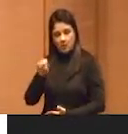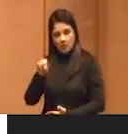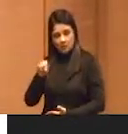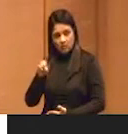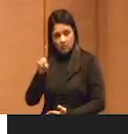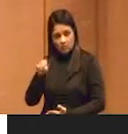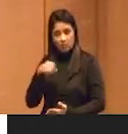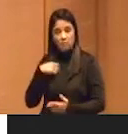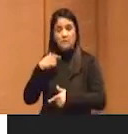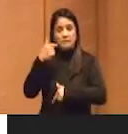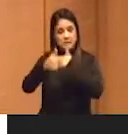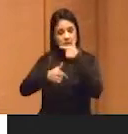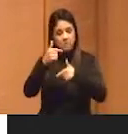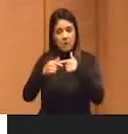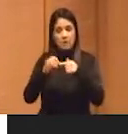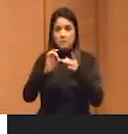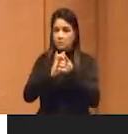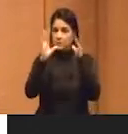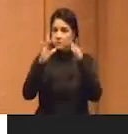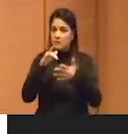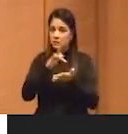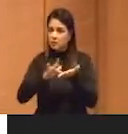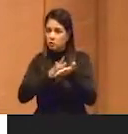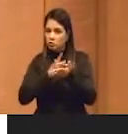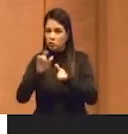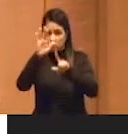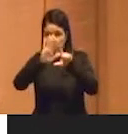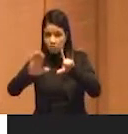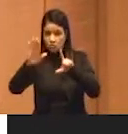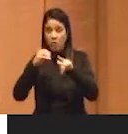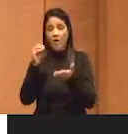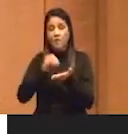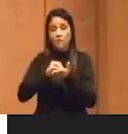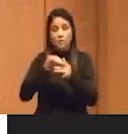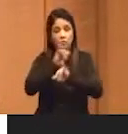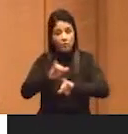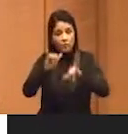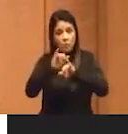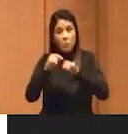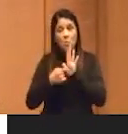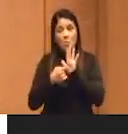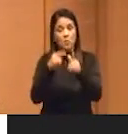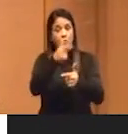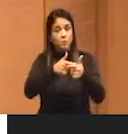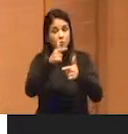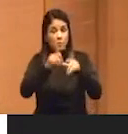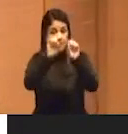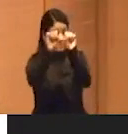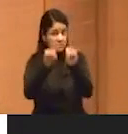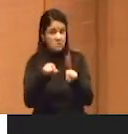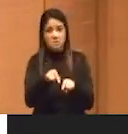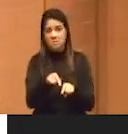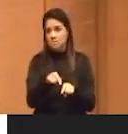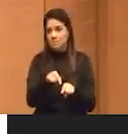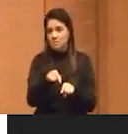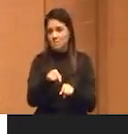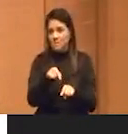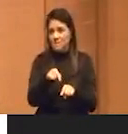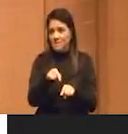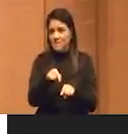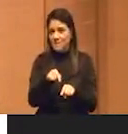tem um trabalho sobre democracia digital, sobre a questão da desinformação, mostra que o problema é sistêmico, então,